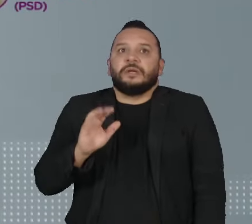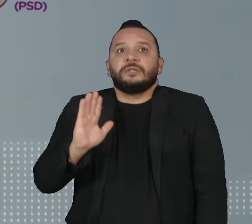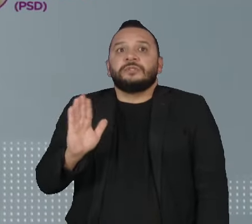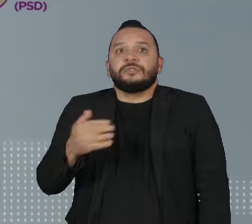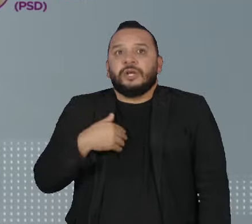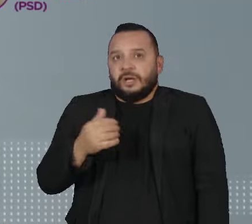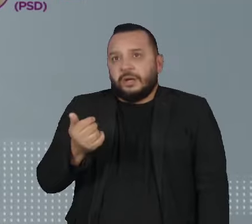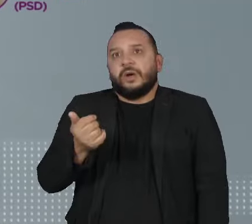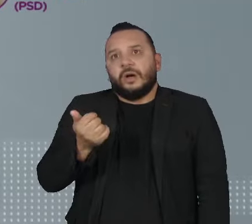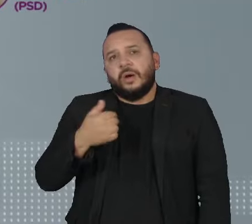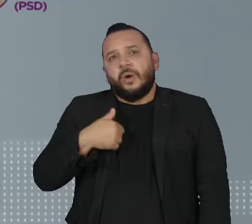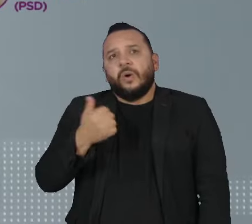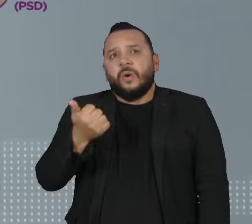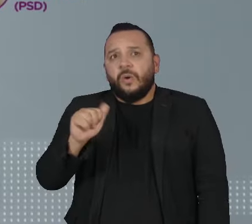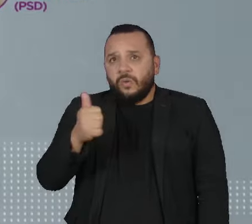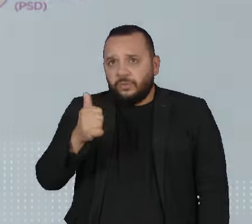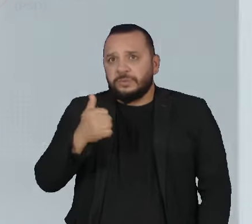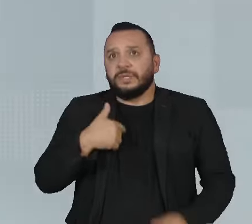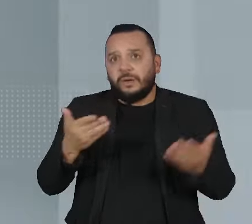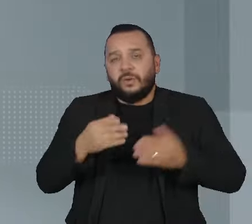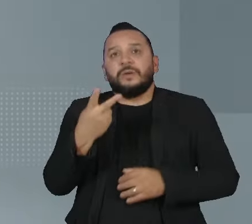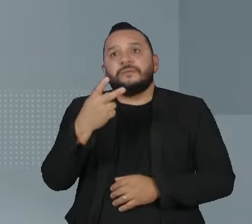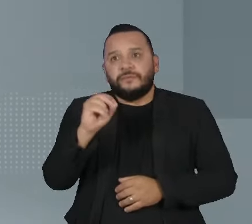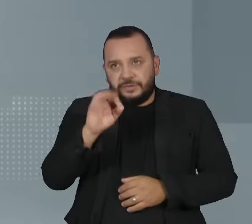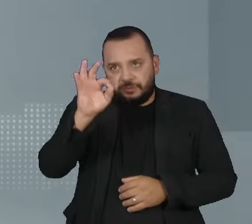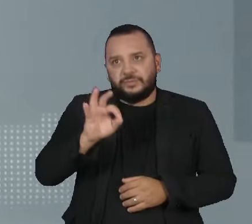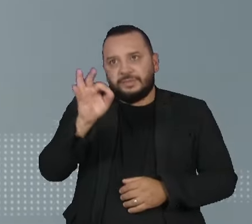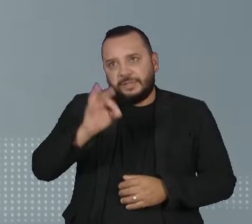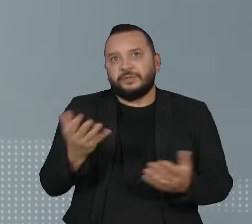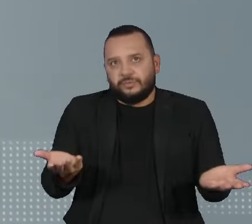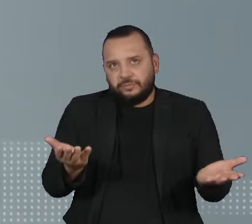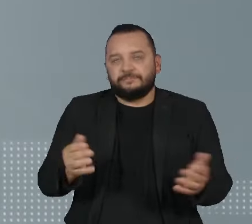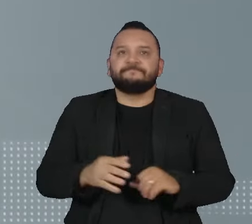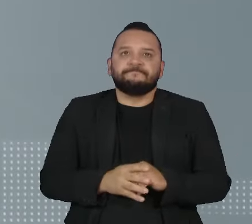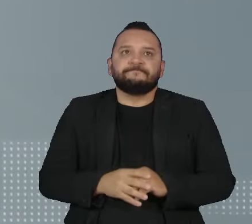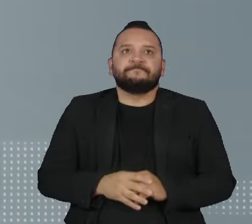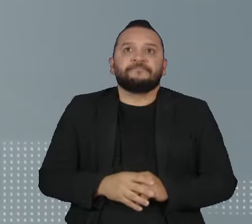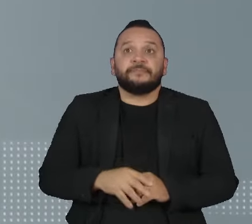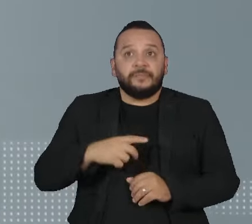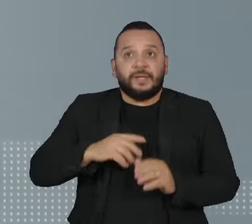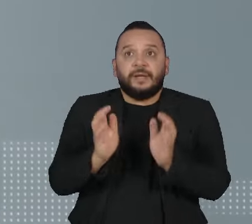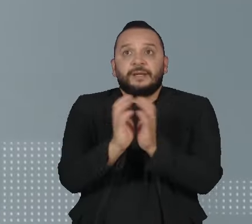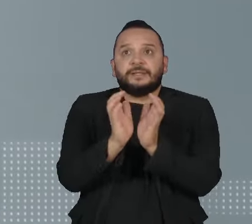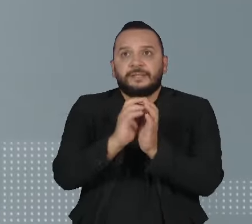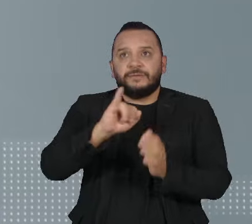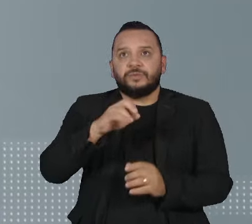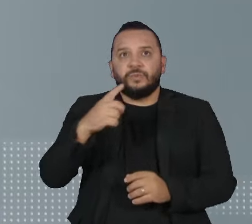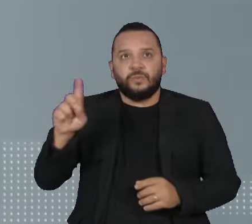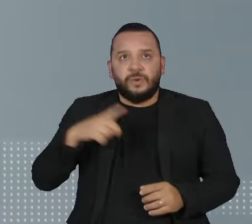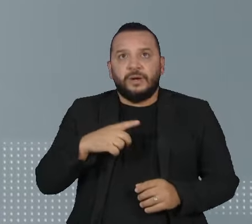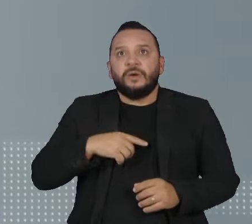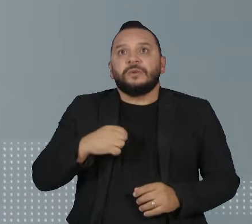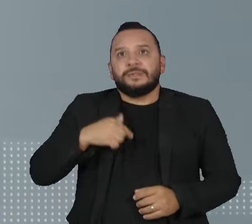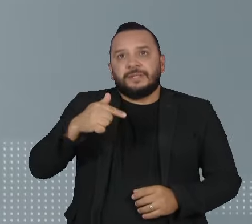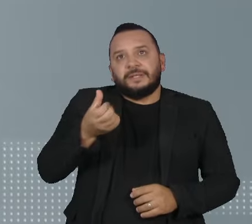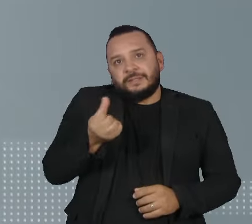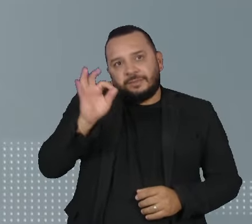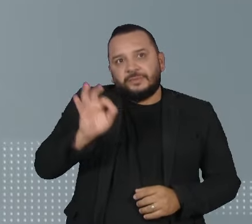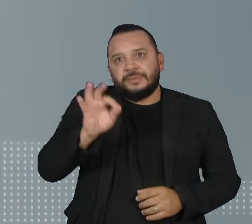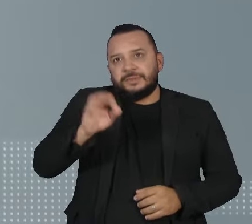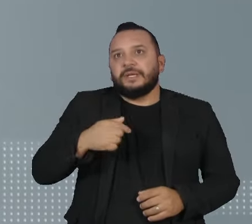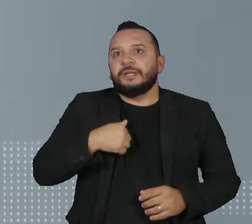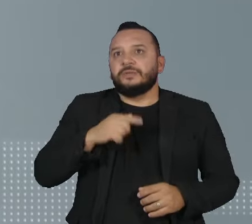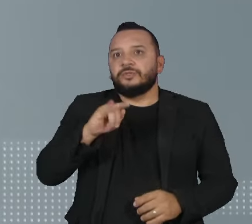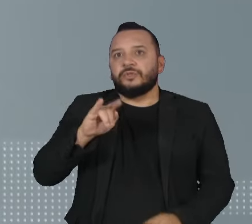20% das intenções de voto. Em Recife, João Campos, do PSB, tem 76%. Gilson Machado, do